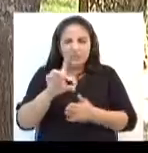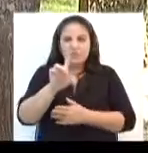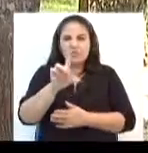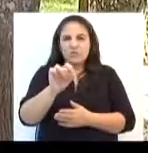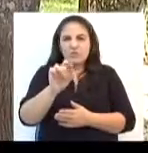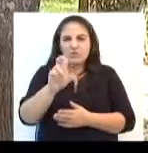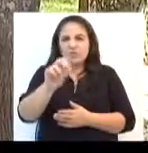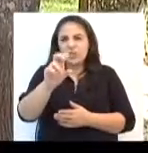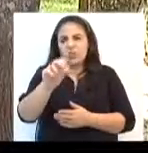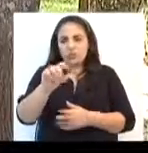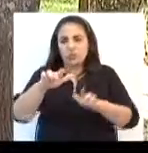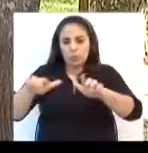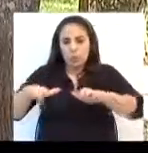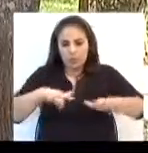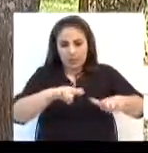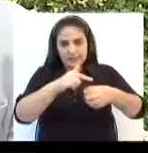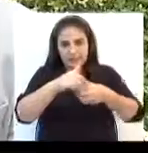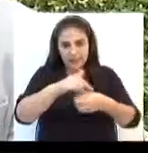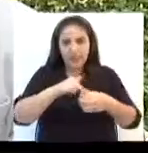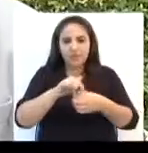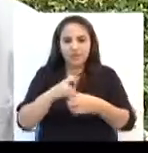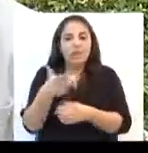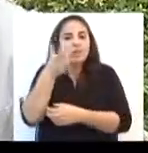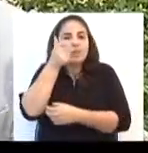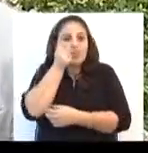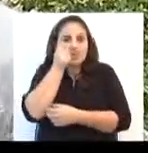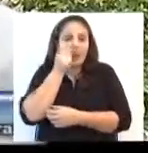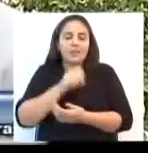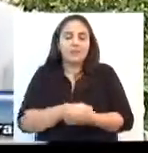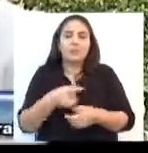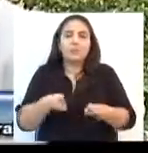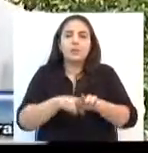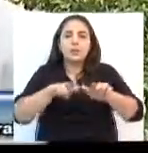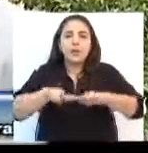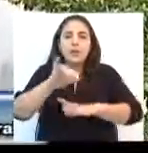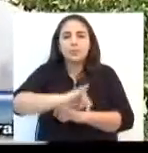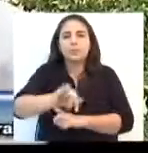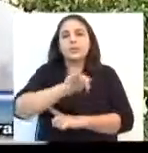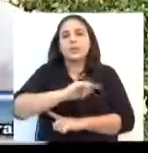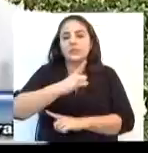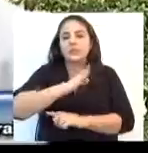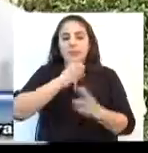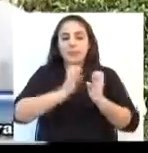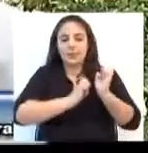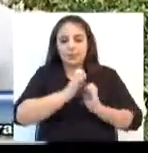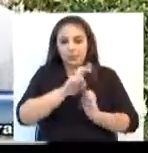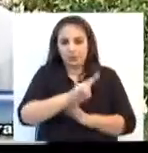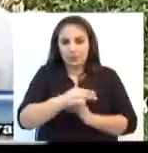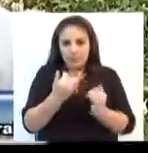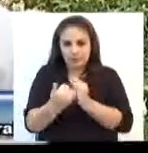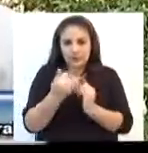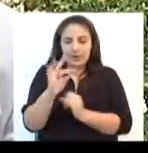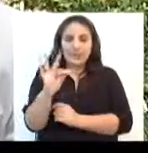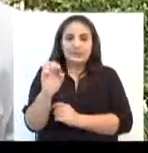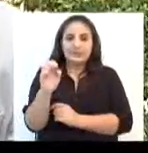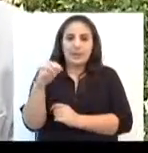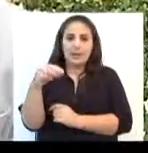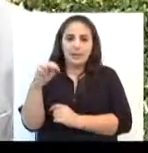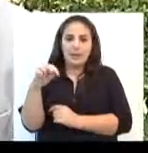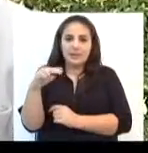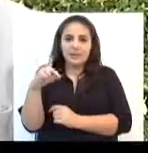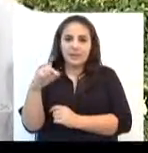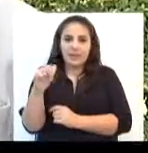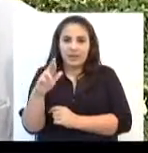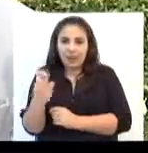da cidade são adotados. Nós temos espaços bastante importantes hoje que são adotados. Posso citar a Praça Tamandaré, por